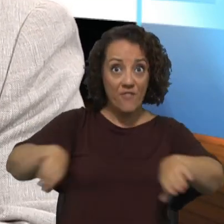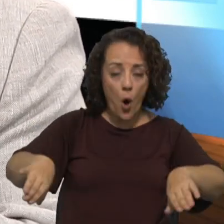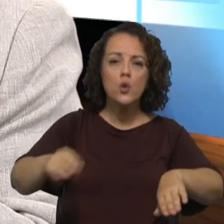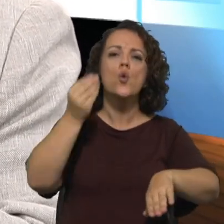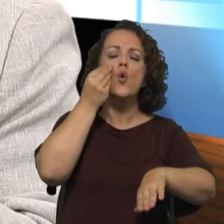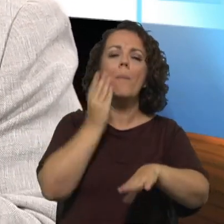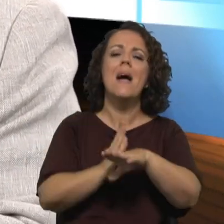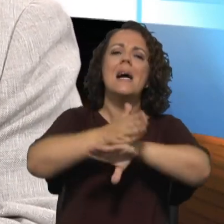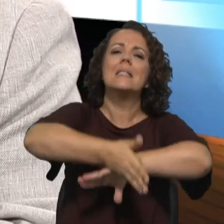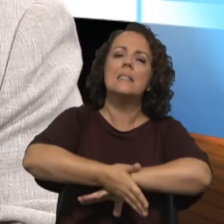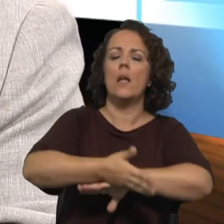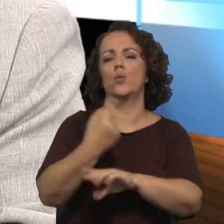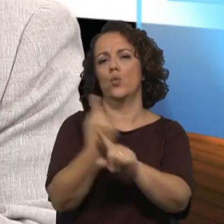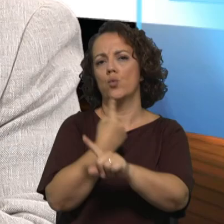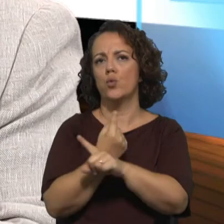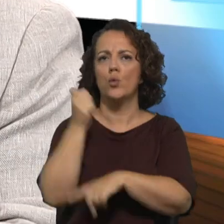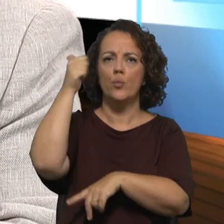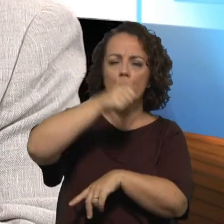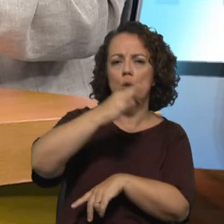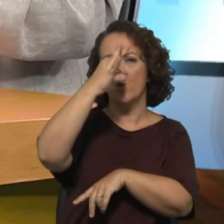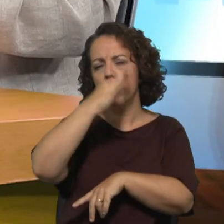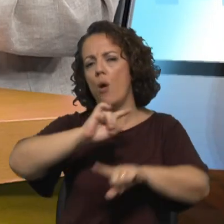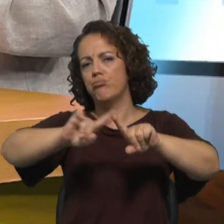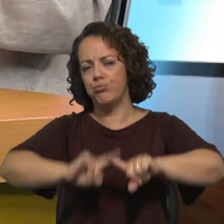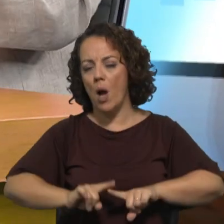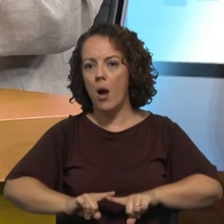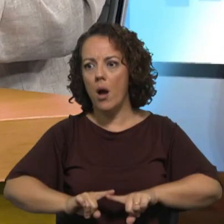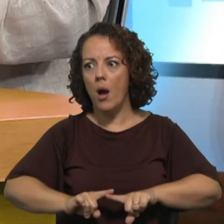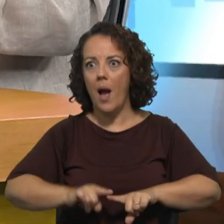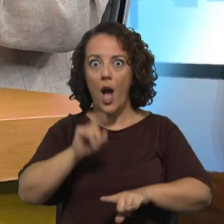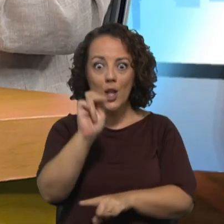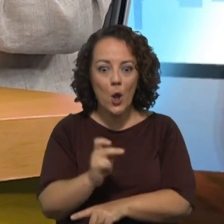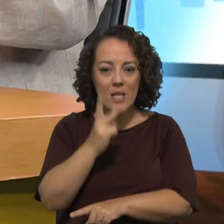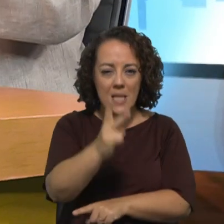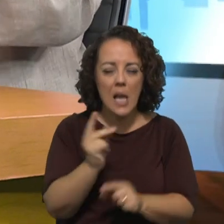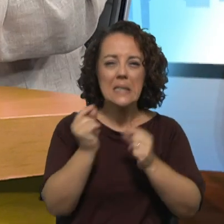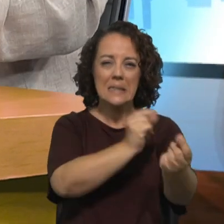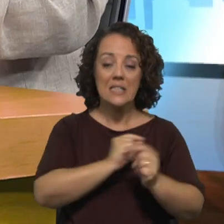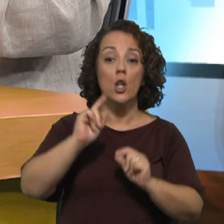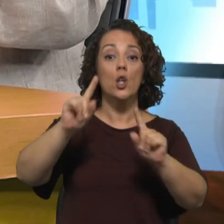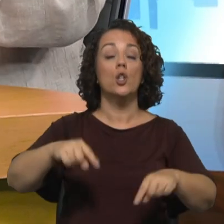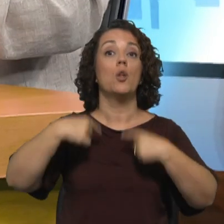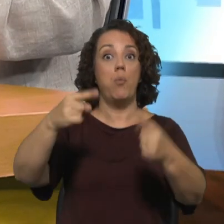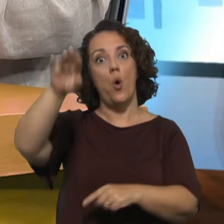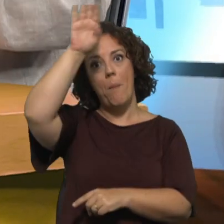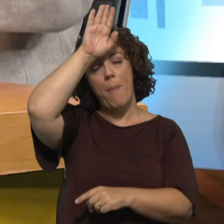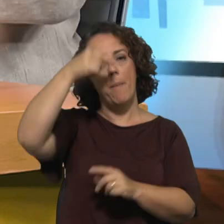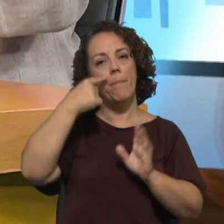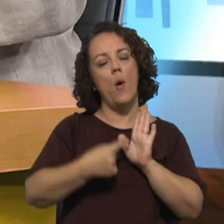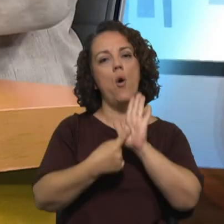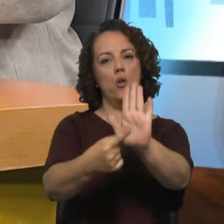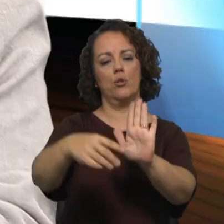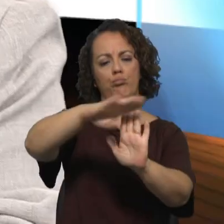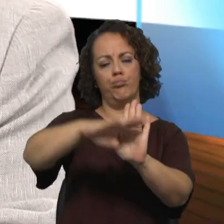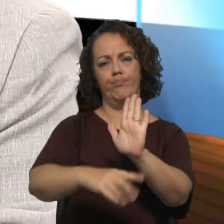anos, mais de dois anos, foram muito mais do que isso. e a Amoris Laetitia, que foi apresentada pelo Papa, a Igreja Católica, e a